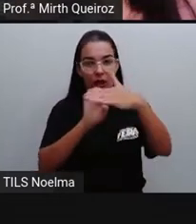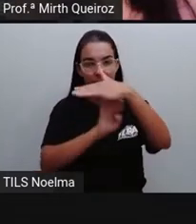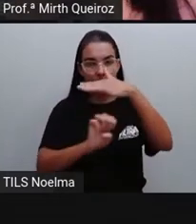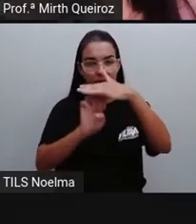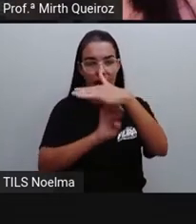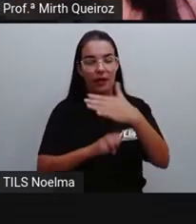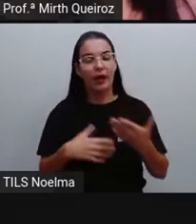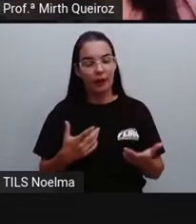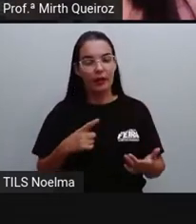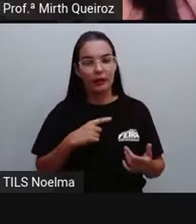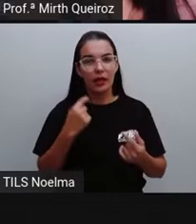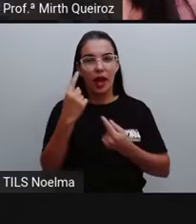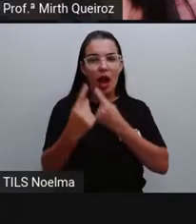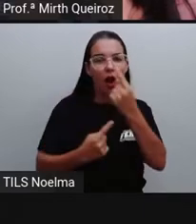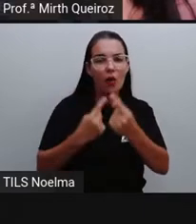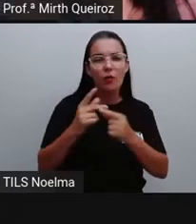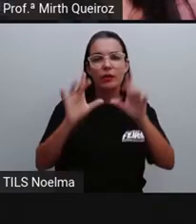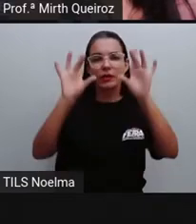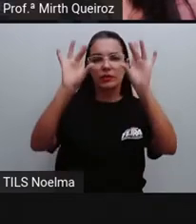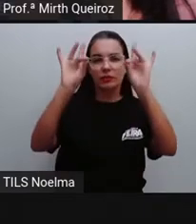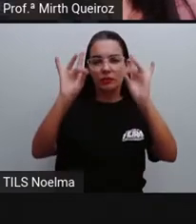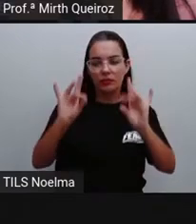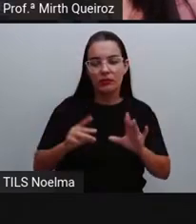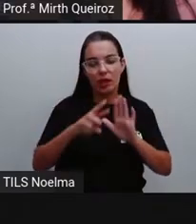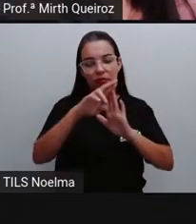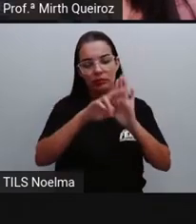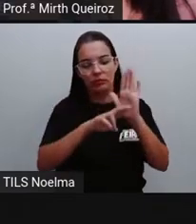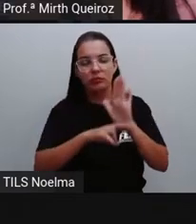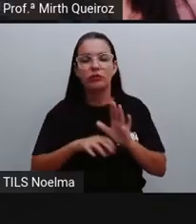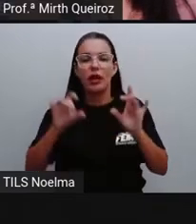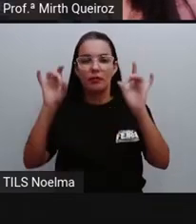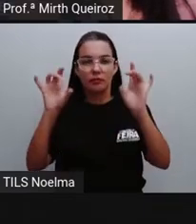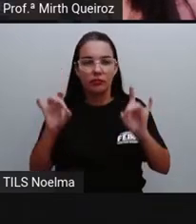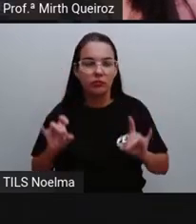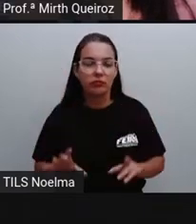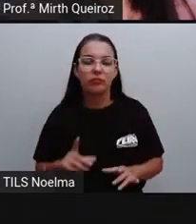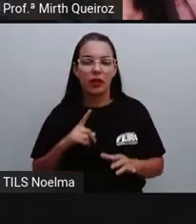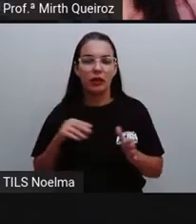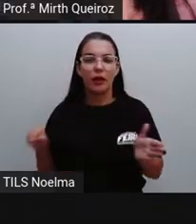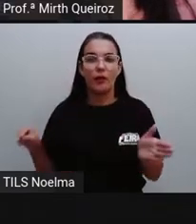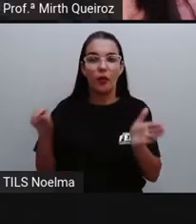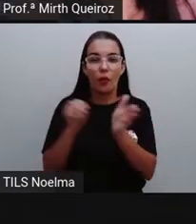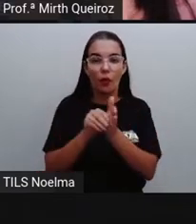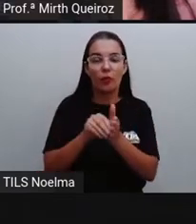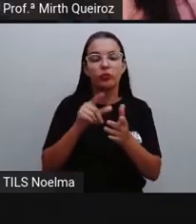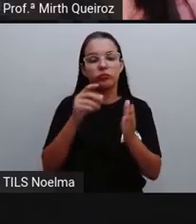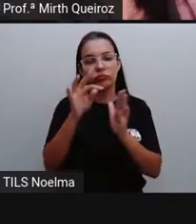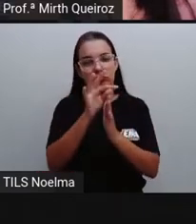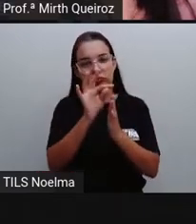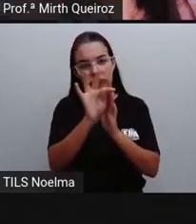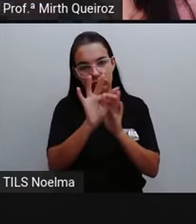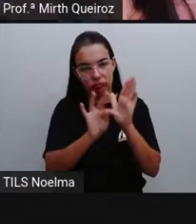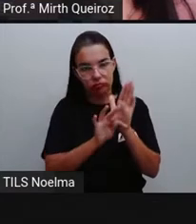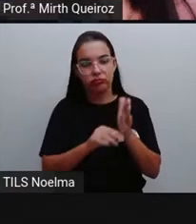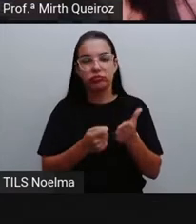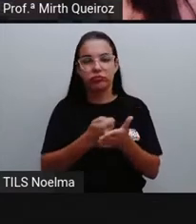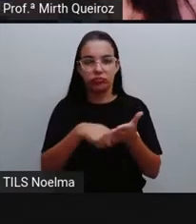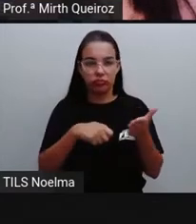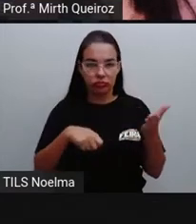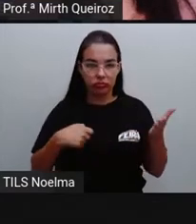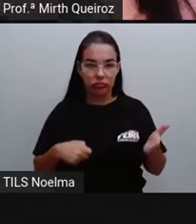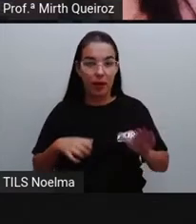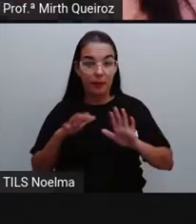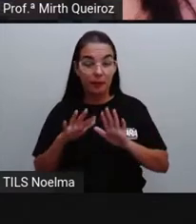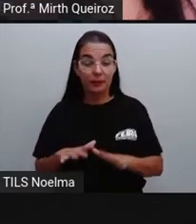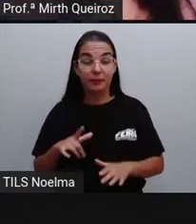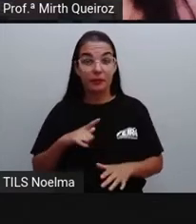algumas regras específicas para a composição, para a escrita dessas cartas, certo? Geralmente,